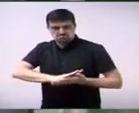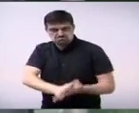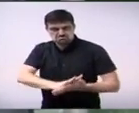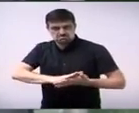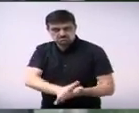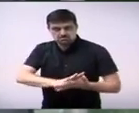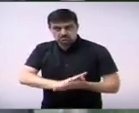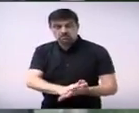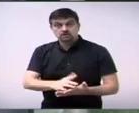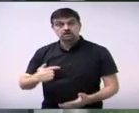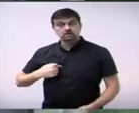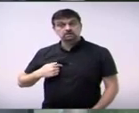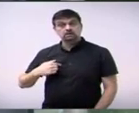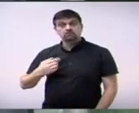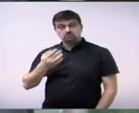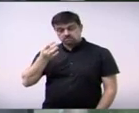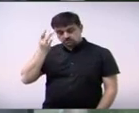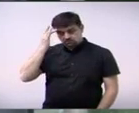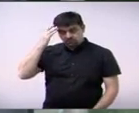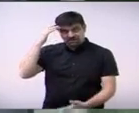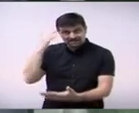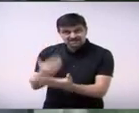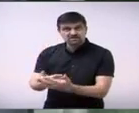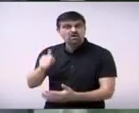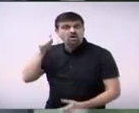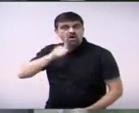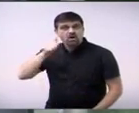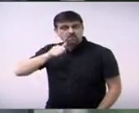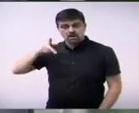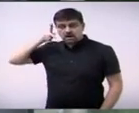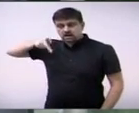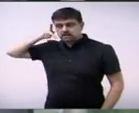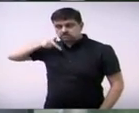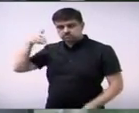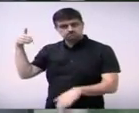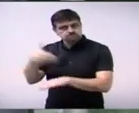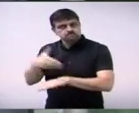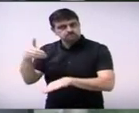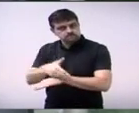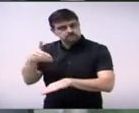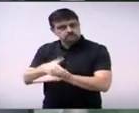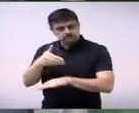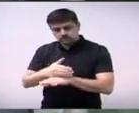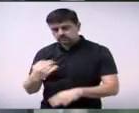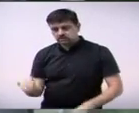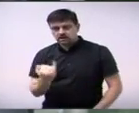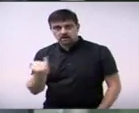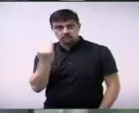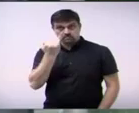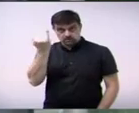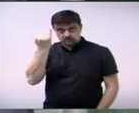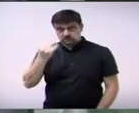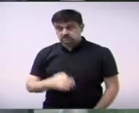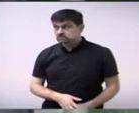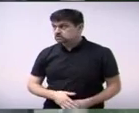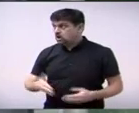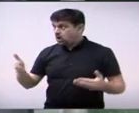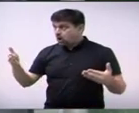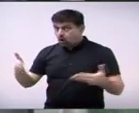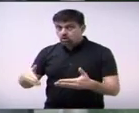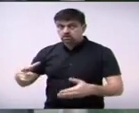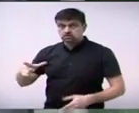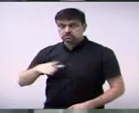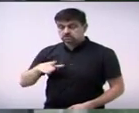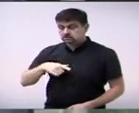participação da mulher na política e aqui o nosso mandato principalmente o primeiro mandato demos uma